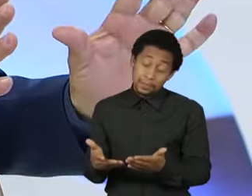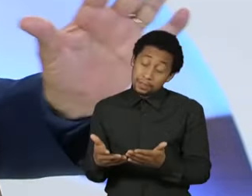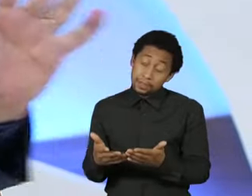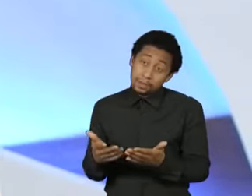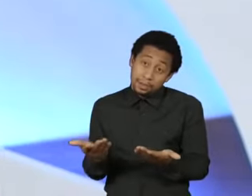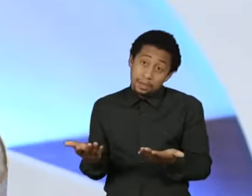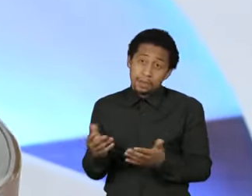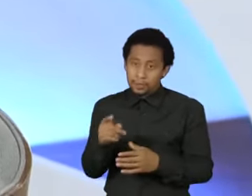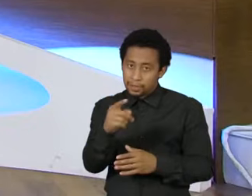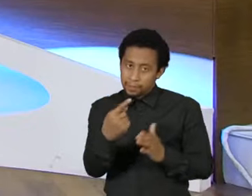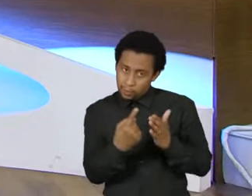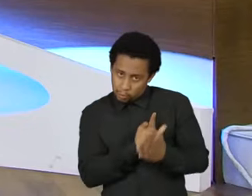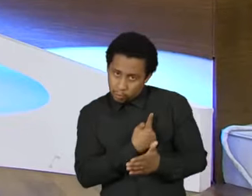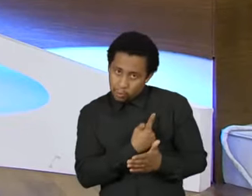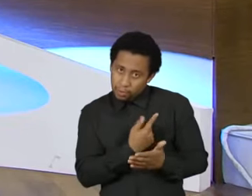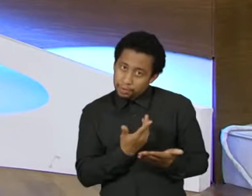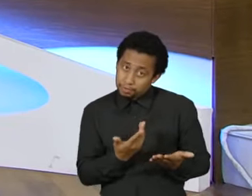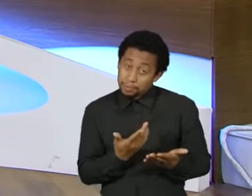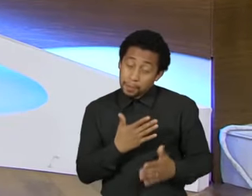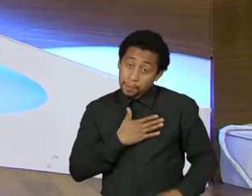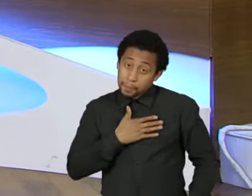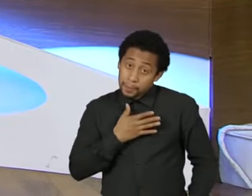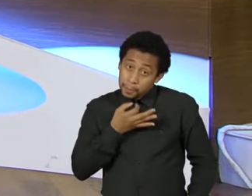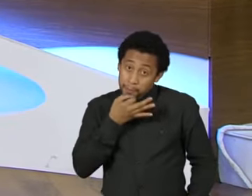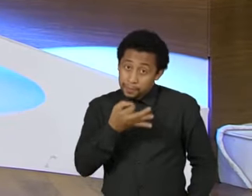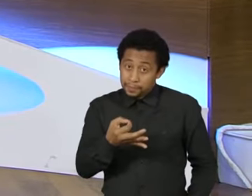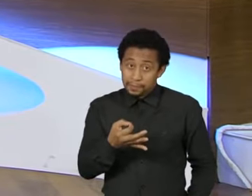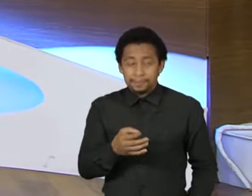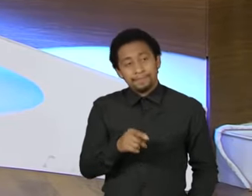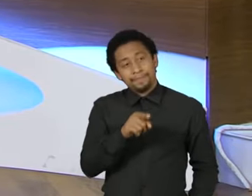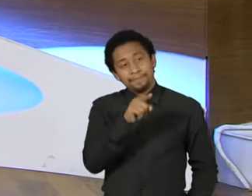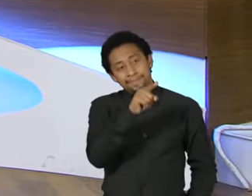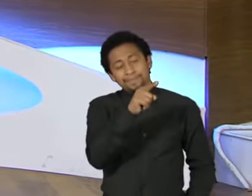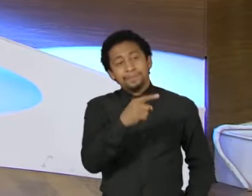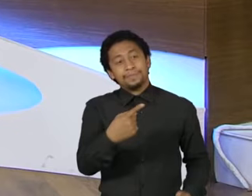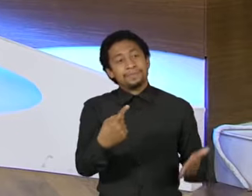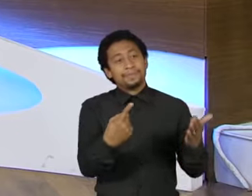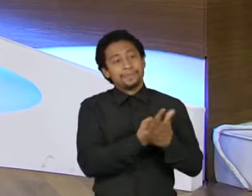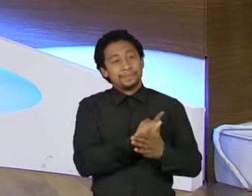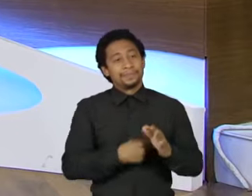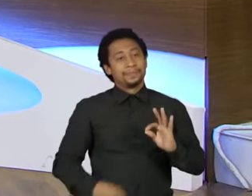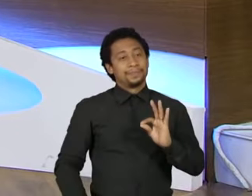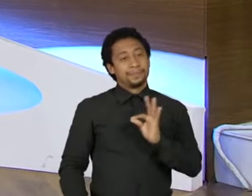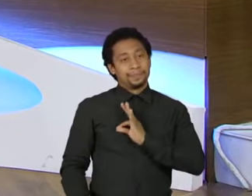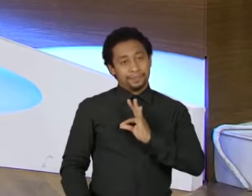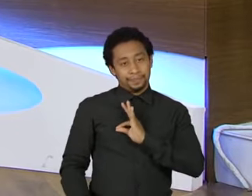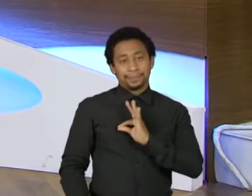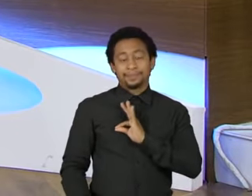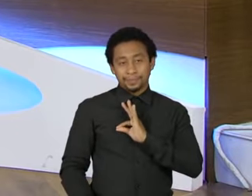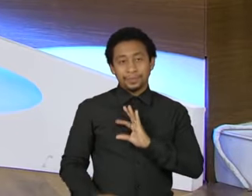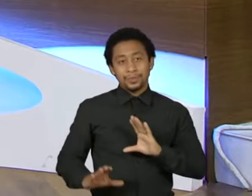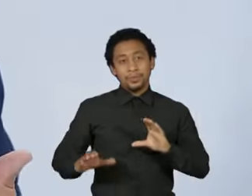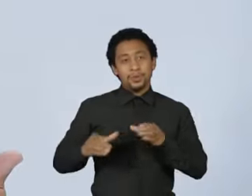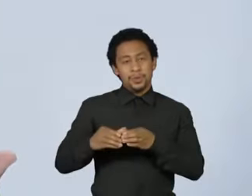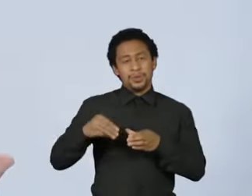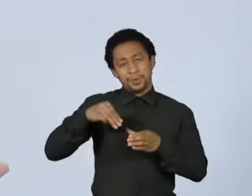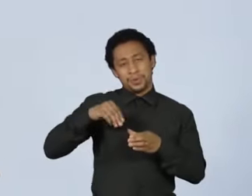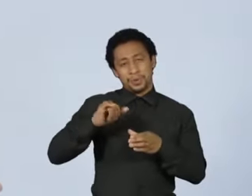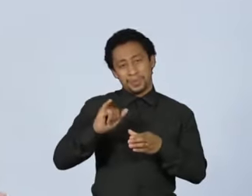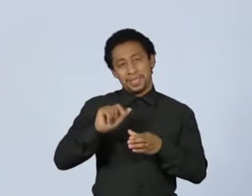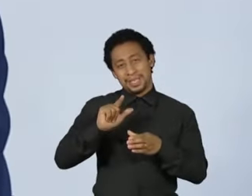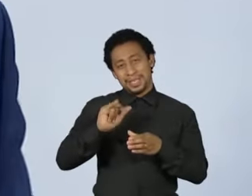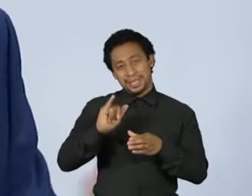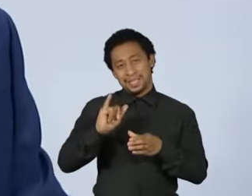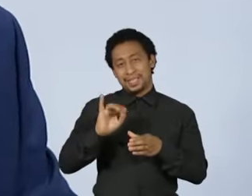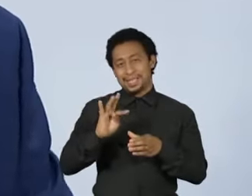aspecto da sua pergunta. E aí o Rodrigo entra com a questão também da Polícia Militar, que é a segunda parte da